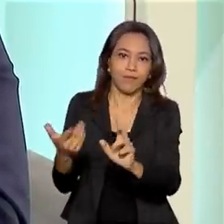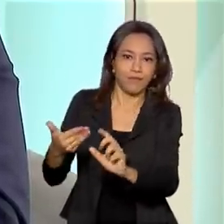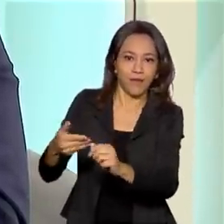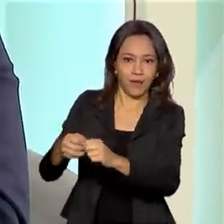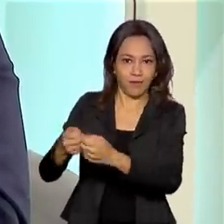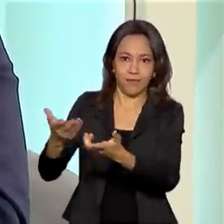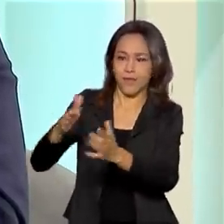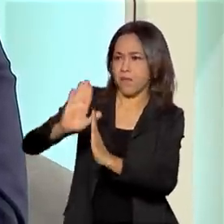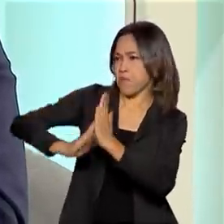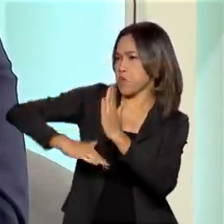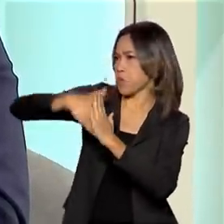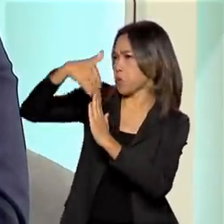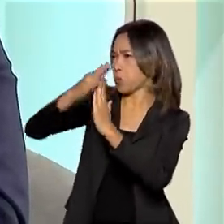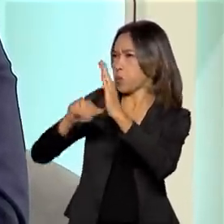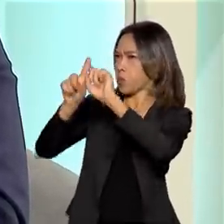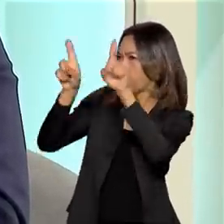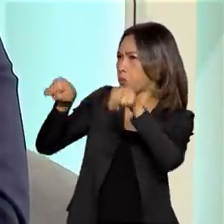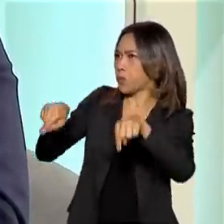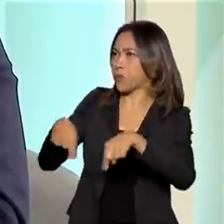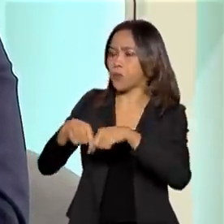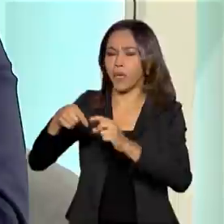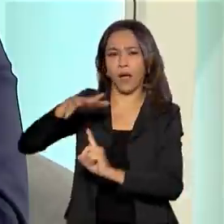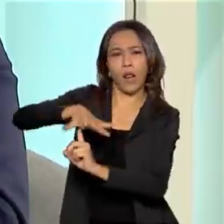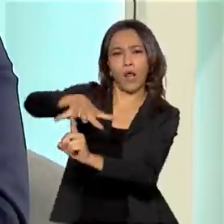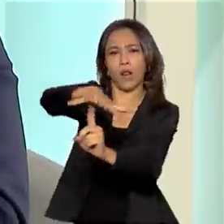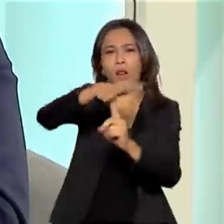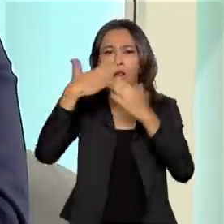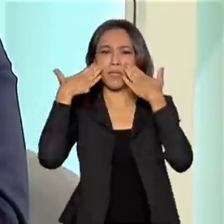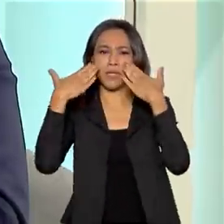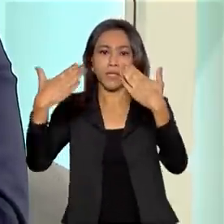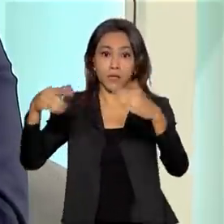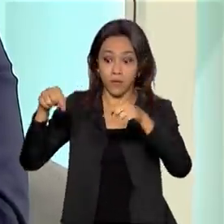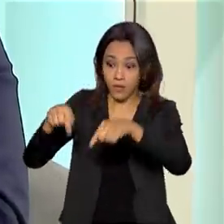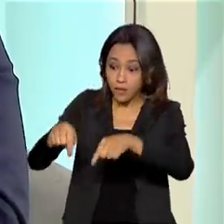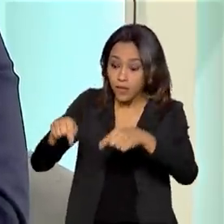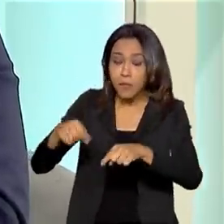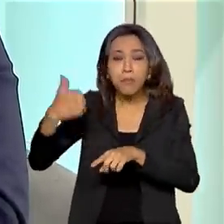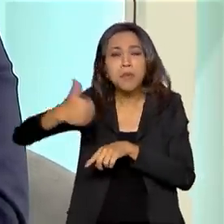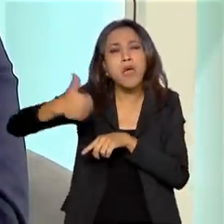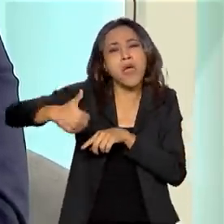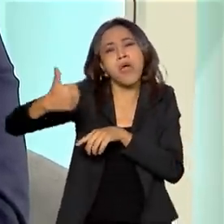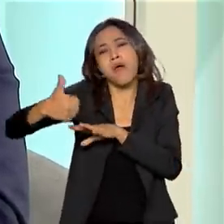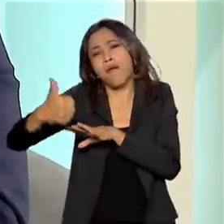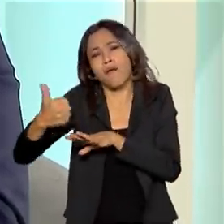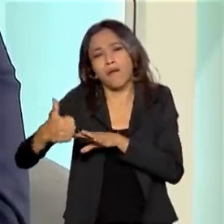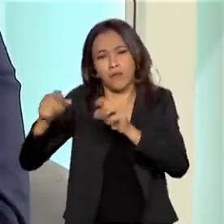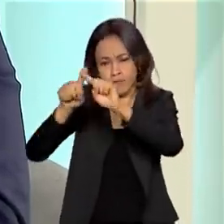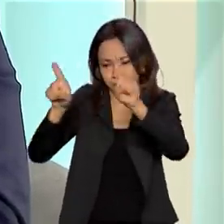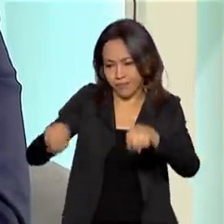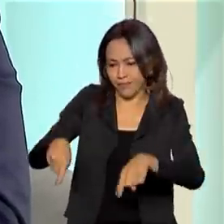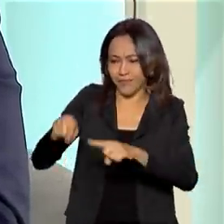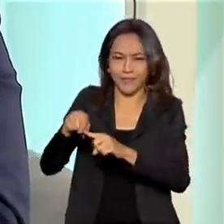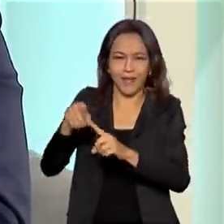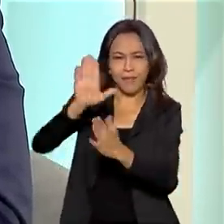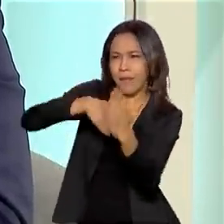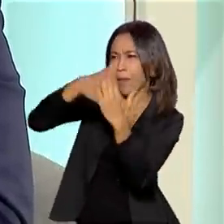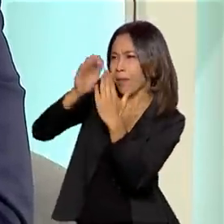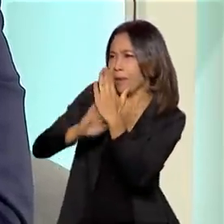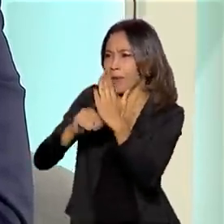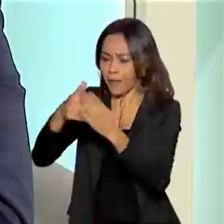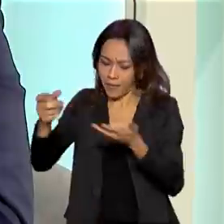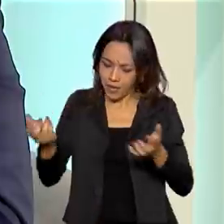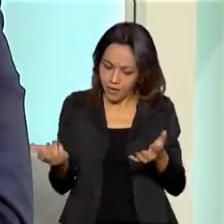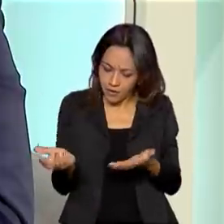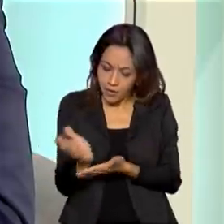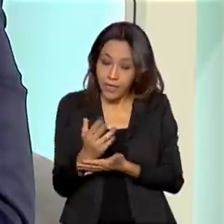Dentro das galerias convencionais, nós temos o setor primário, dito primário, que é aquela galeria que trabalha com artista